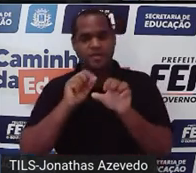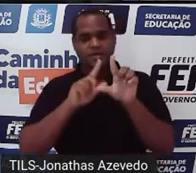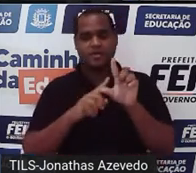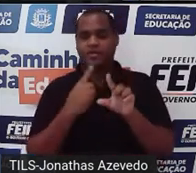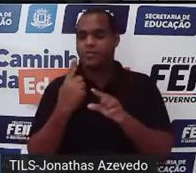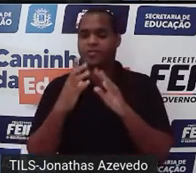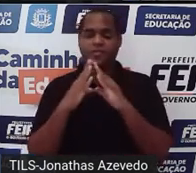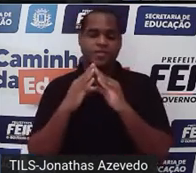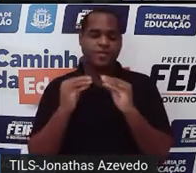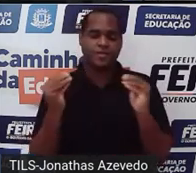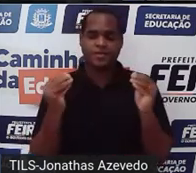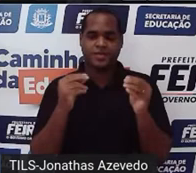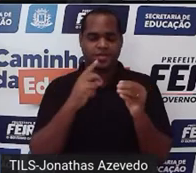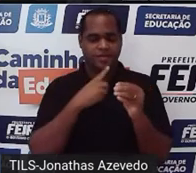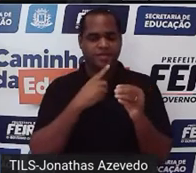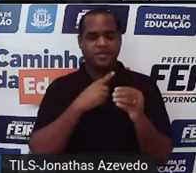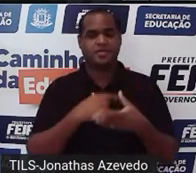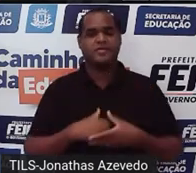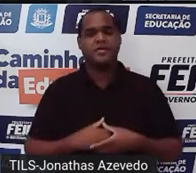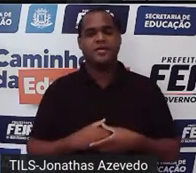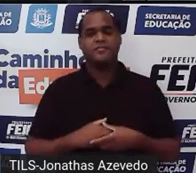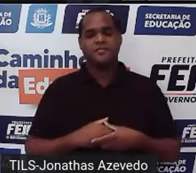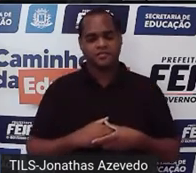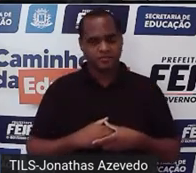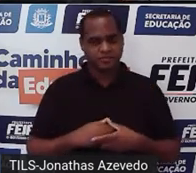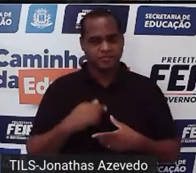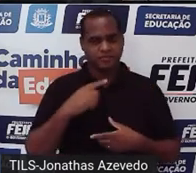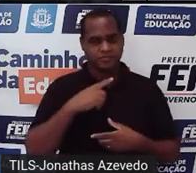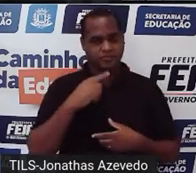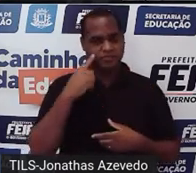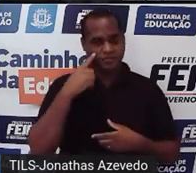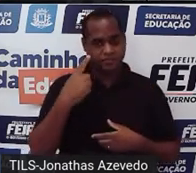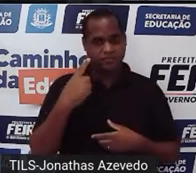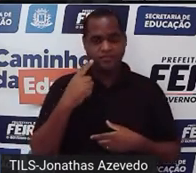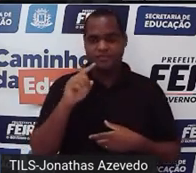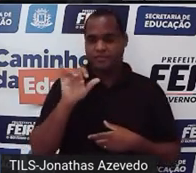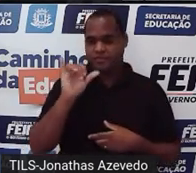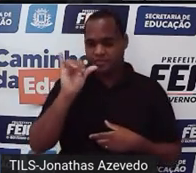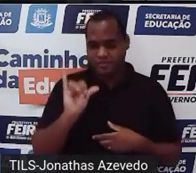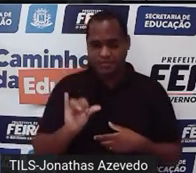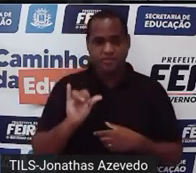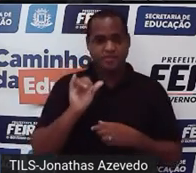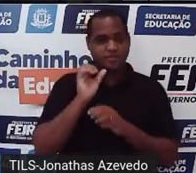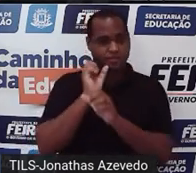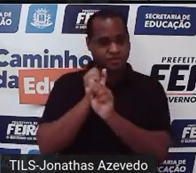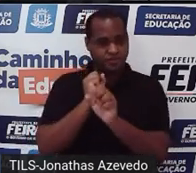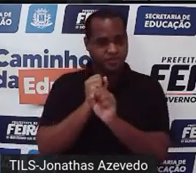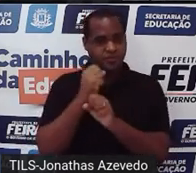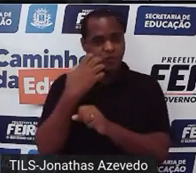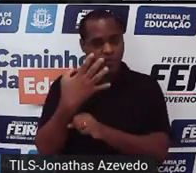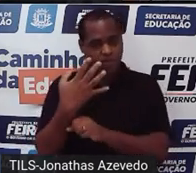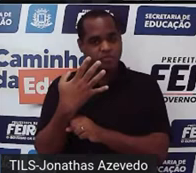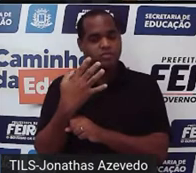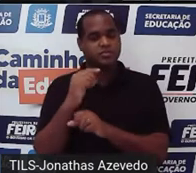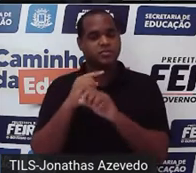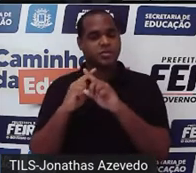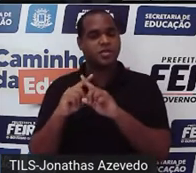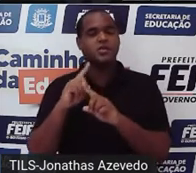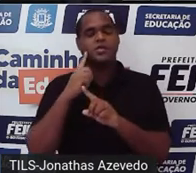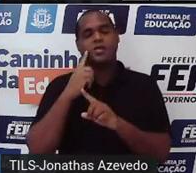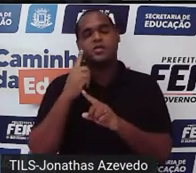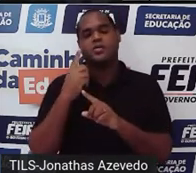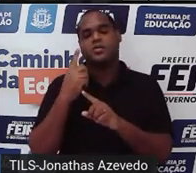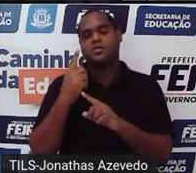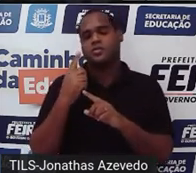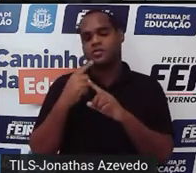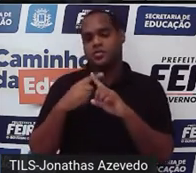desaparecer, tá? Então, ali, 3x mais 1x embaixo, 4x, x somado com x, tá